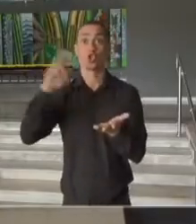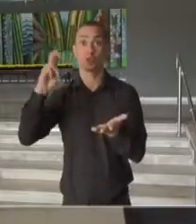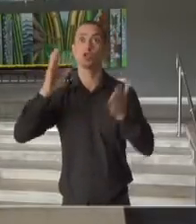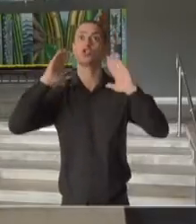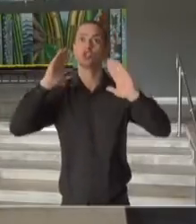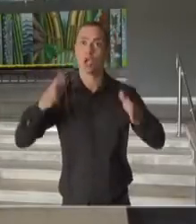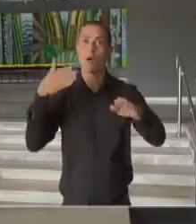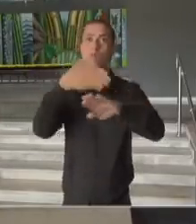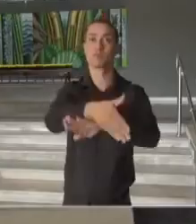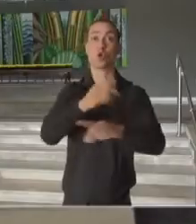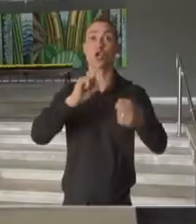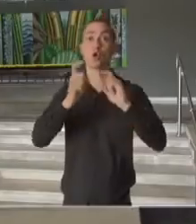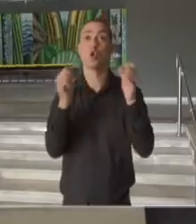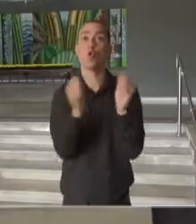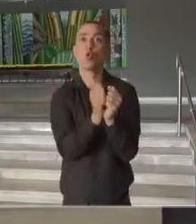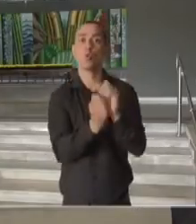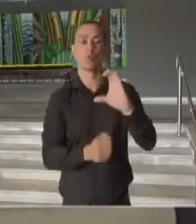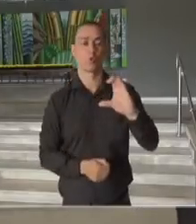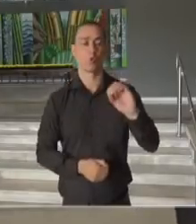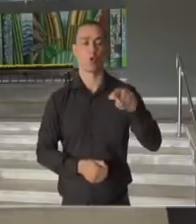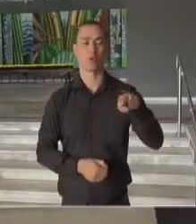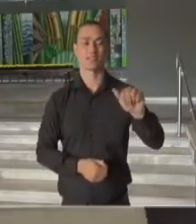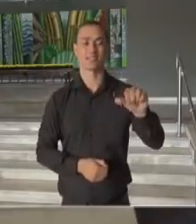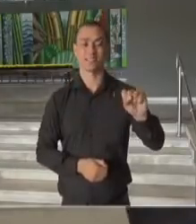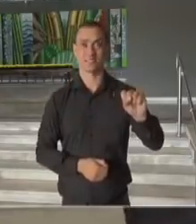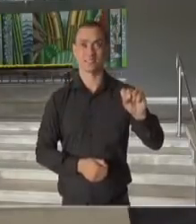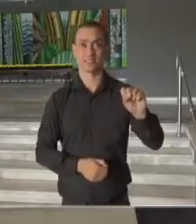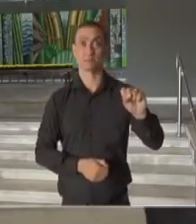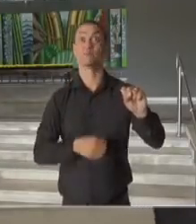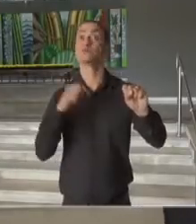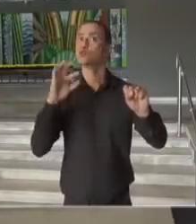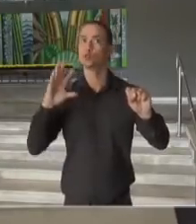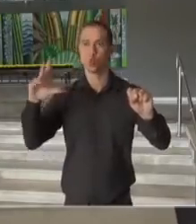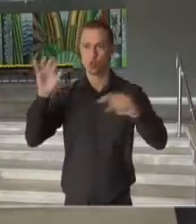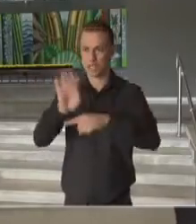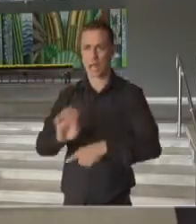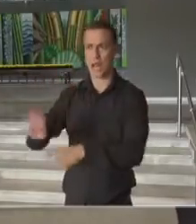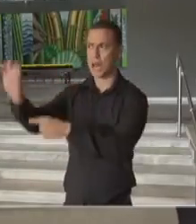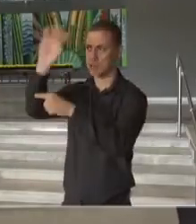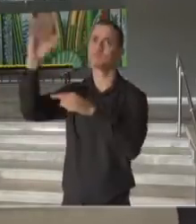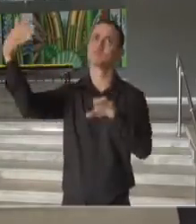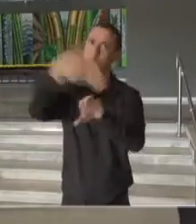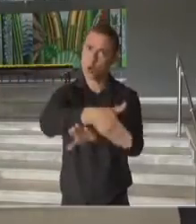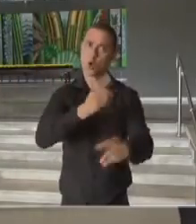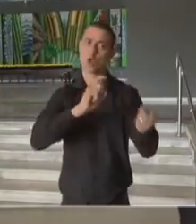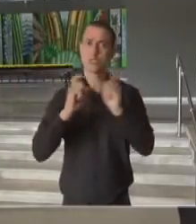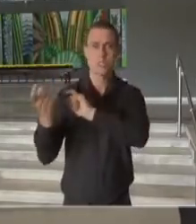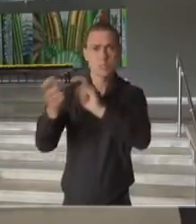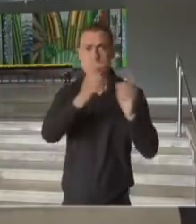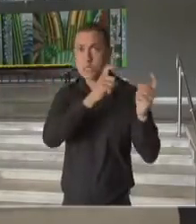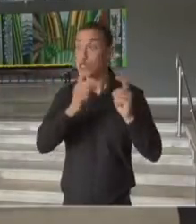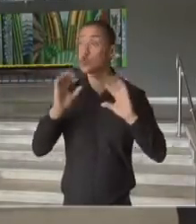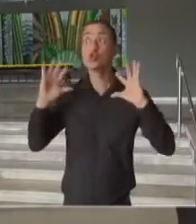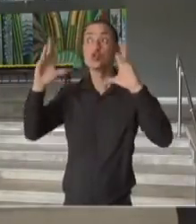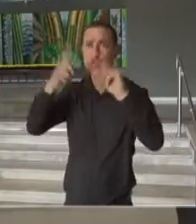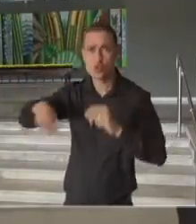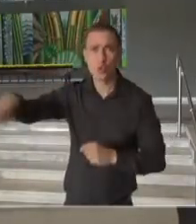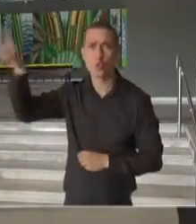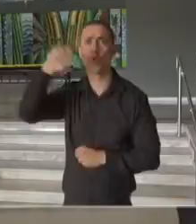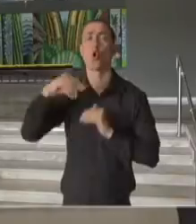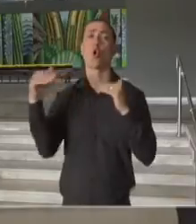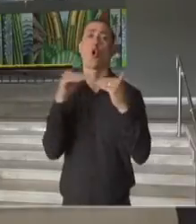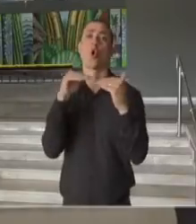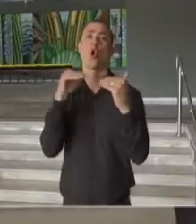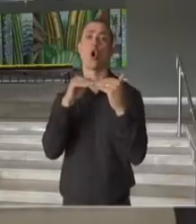reunião com o CONAS, onde todos os estados estavam presentes, e é uma unanimidade de todos os